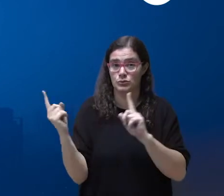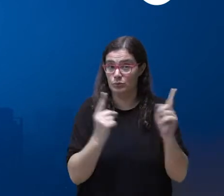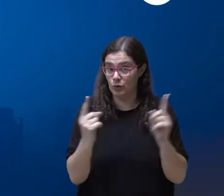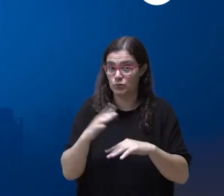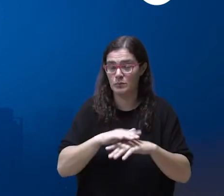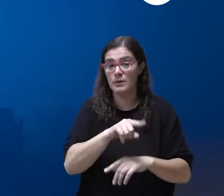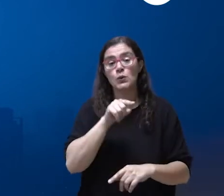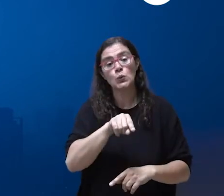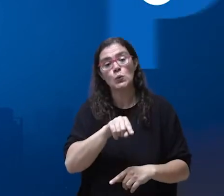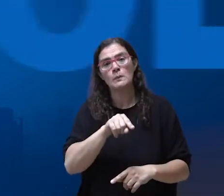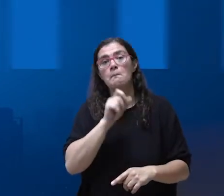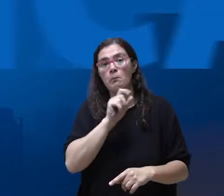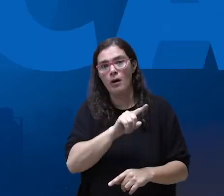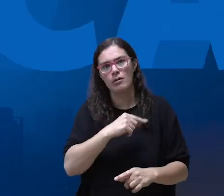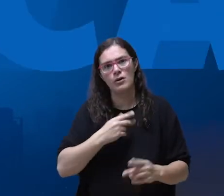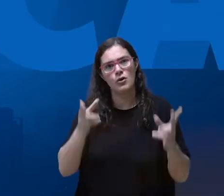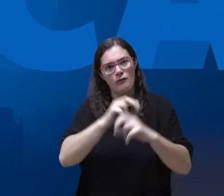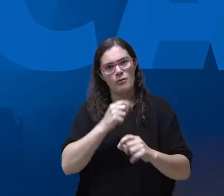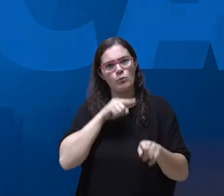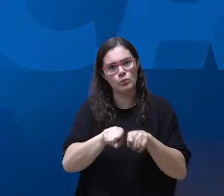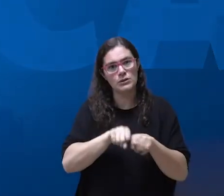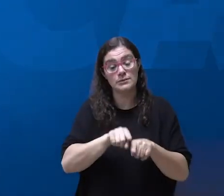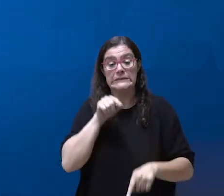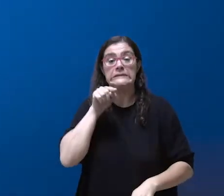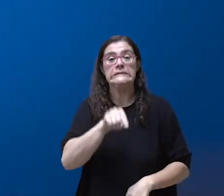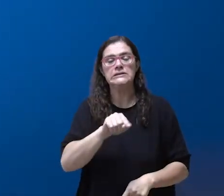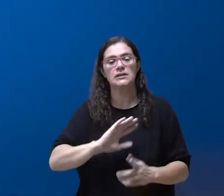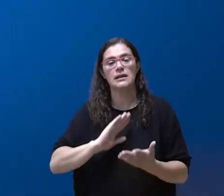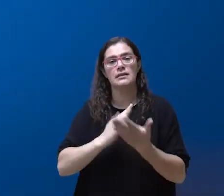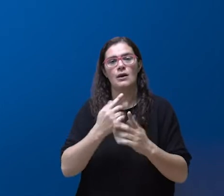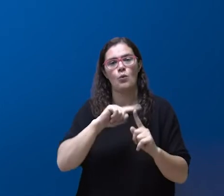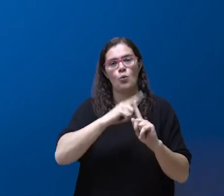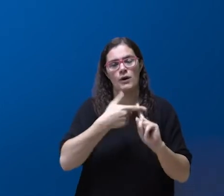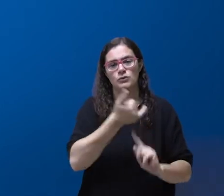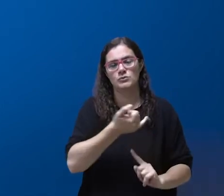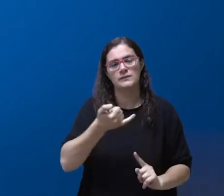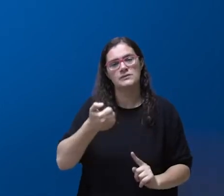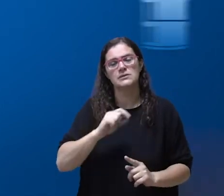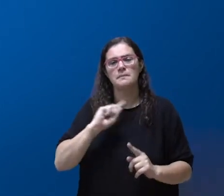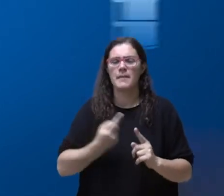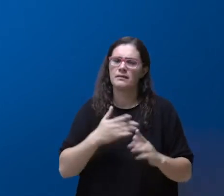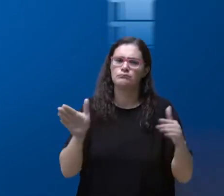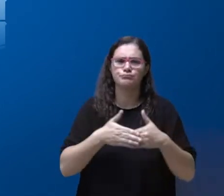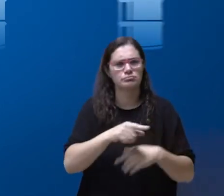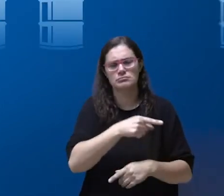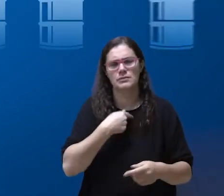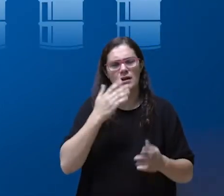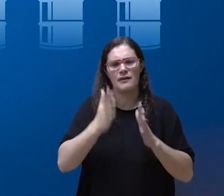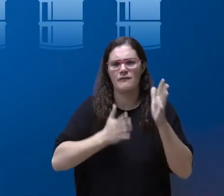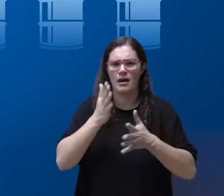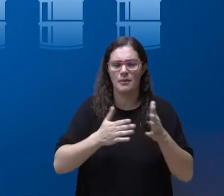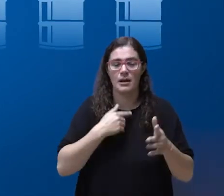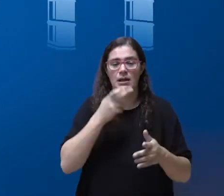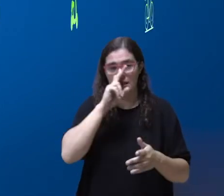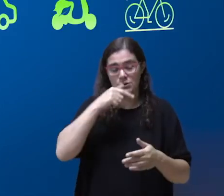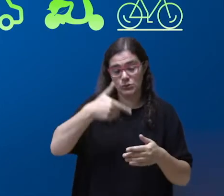Eles podem ser, por isso, cruciais numa nova política. Para isso, até 2025, deve terminar o fabrico de automóveis a gasolina e a